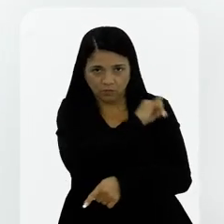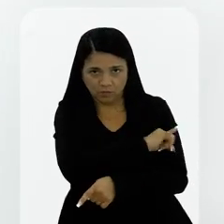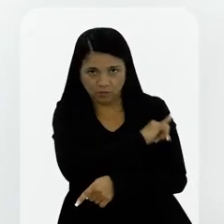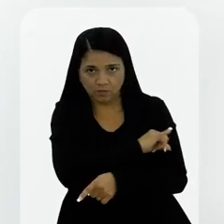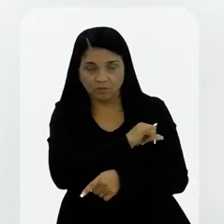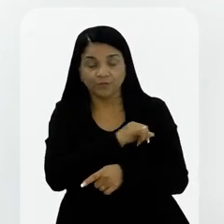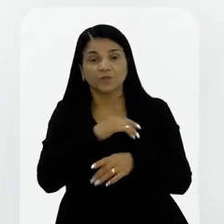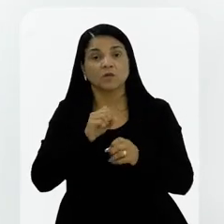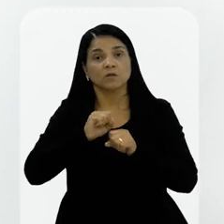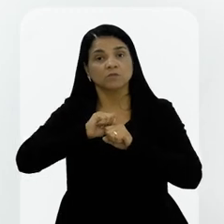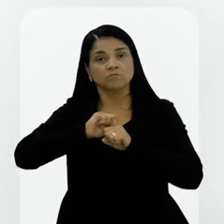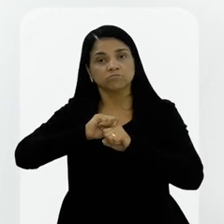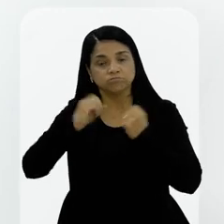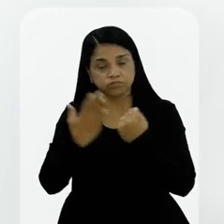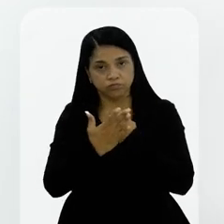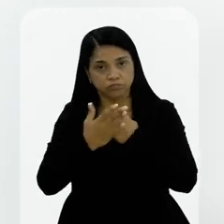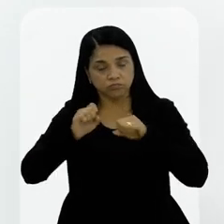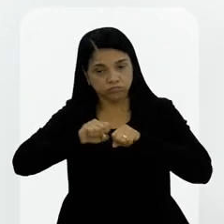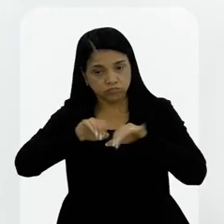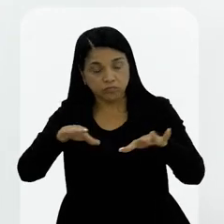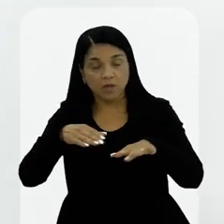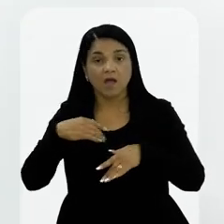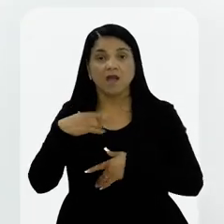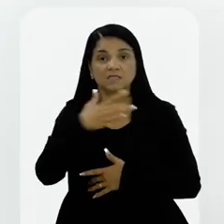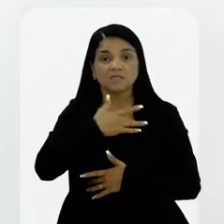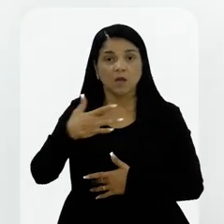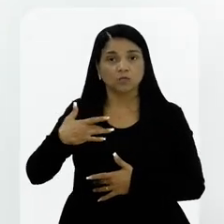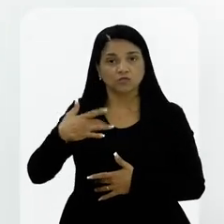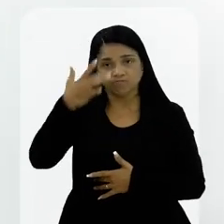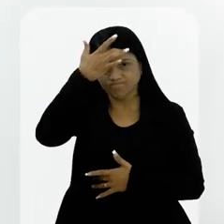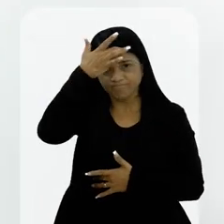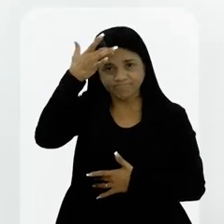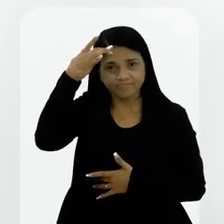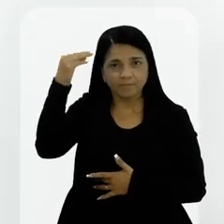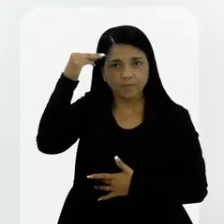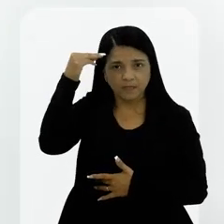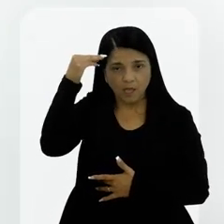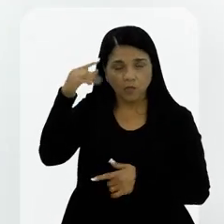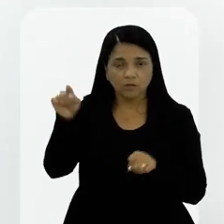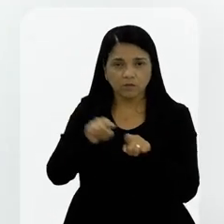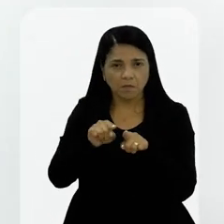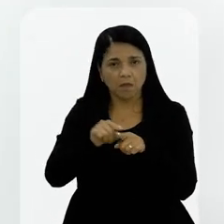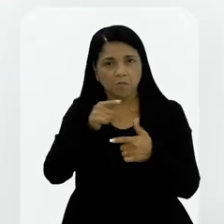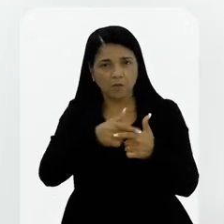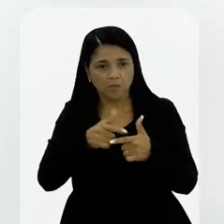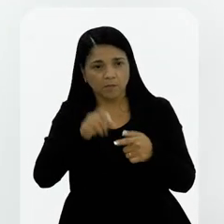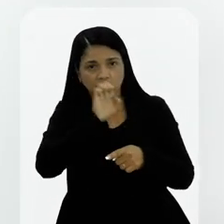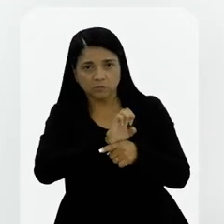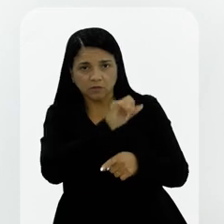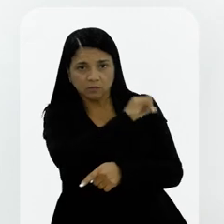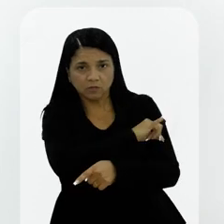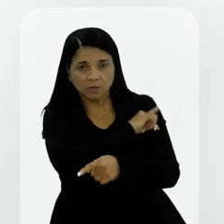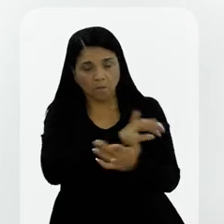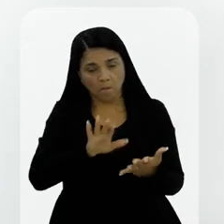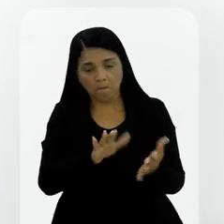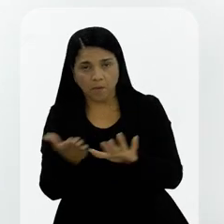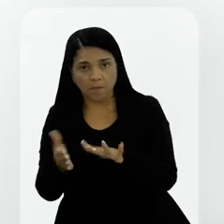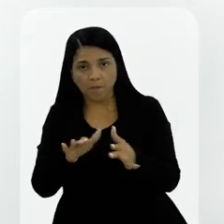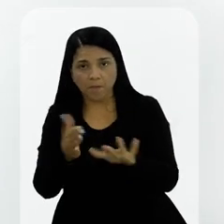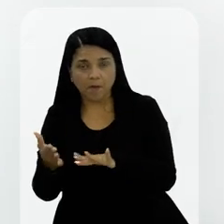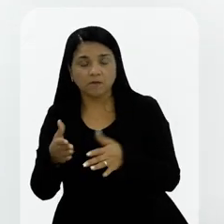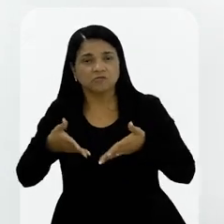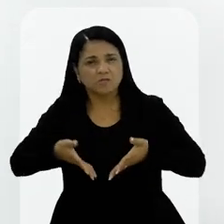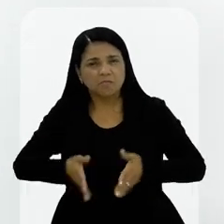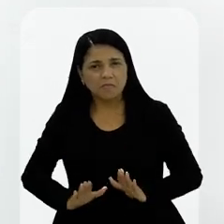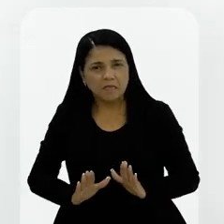Covid-19, a gente tem aí a questão da saúde mental. A gente tem aqui, no estado do Rio de Janeiro, índices de